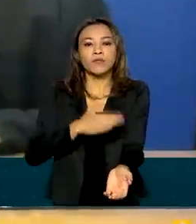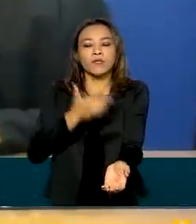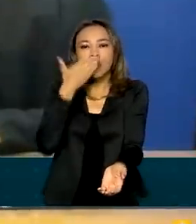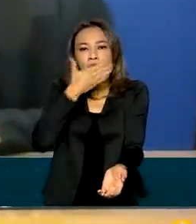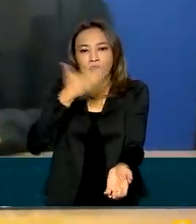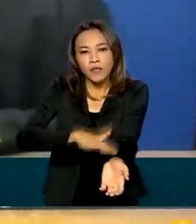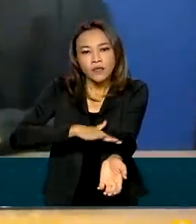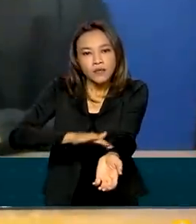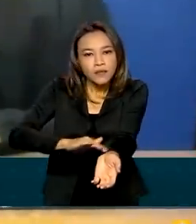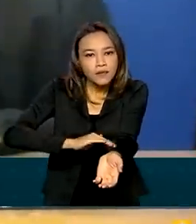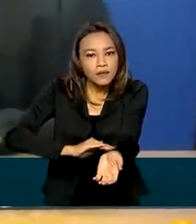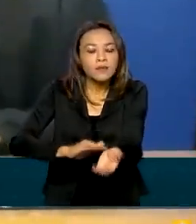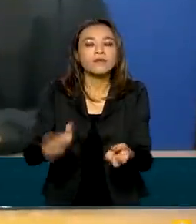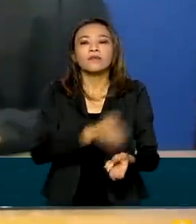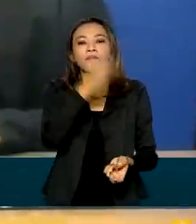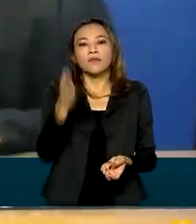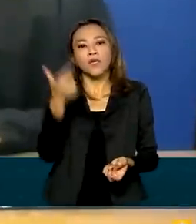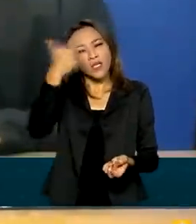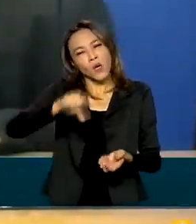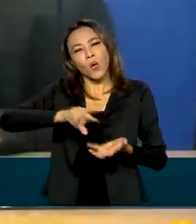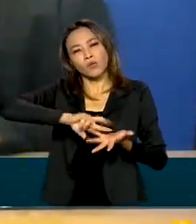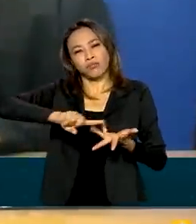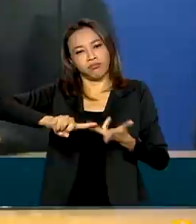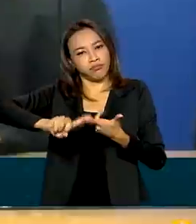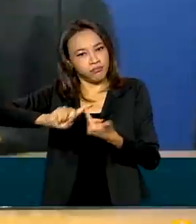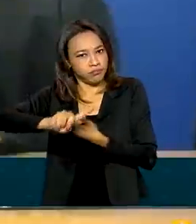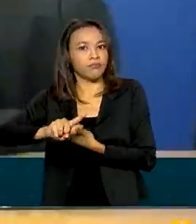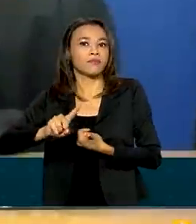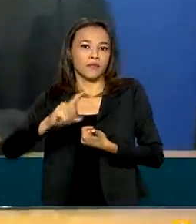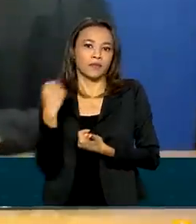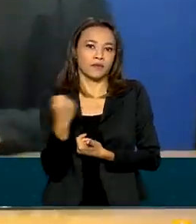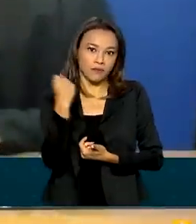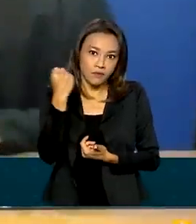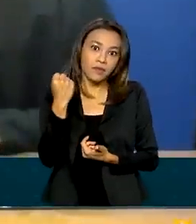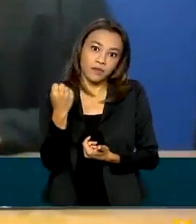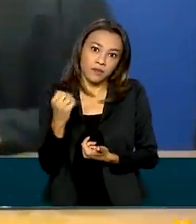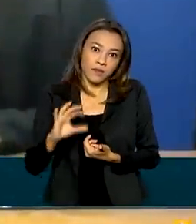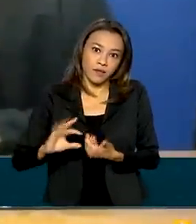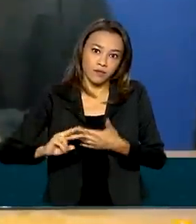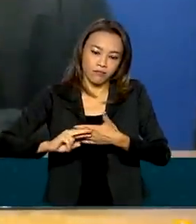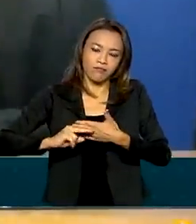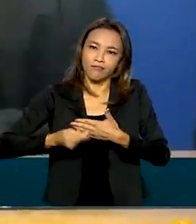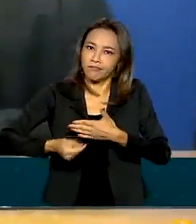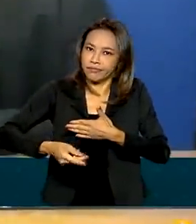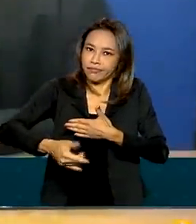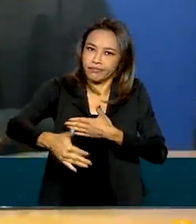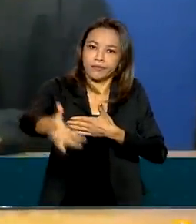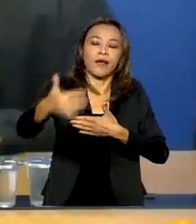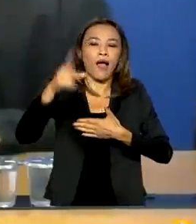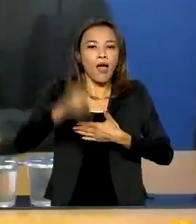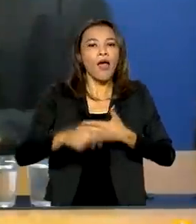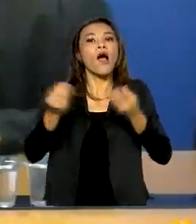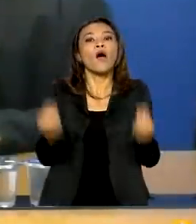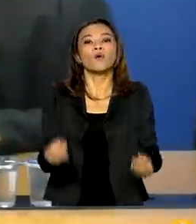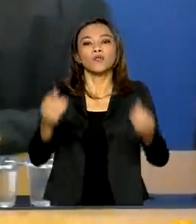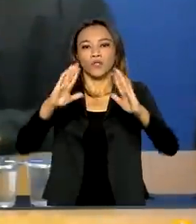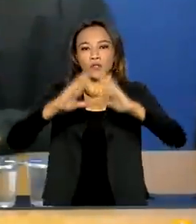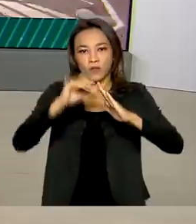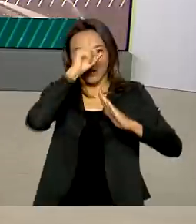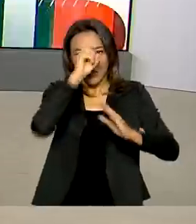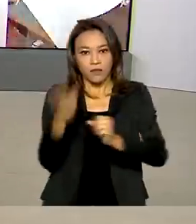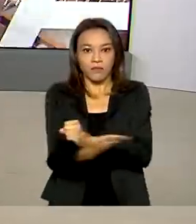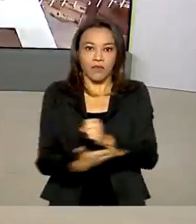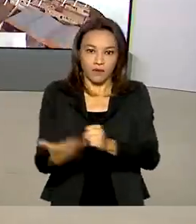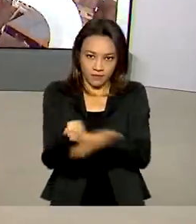problemas oncológicos. E esses problemas crônicos, eles são enfrentados nas unidades básicas de saúde.